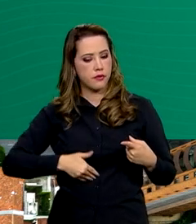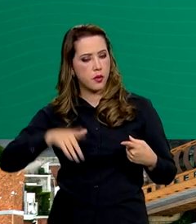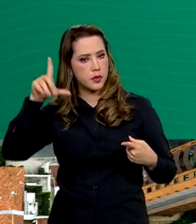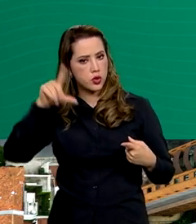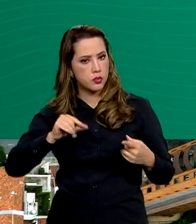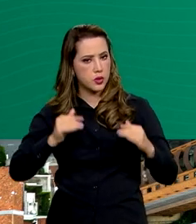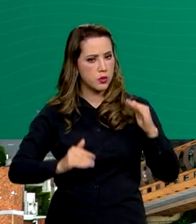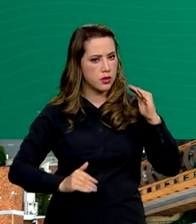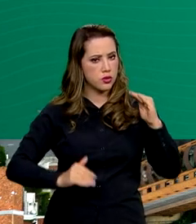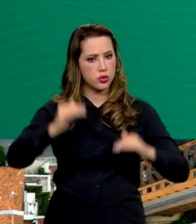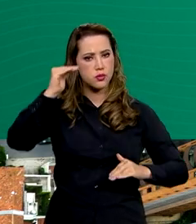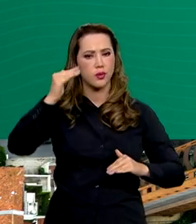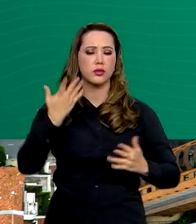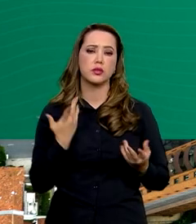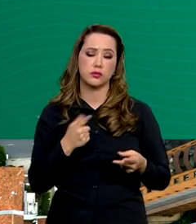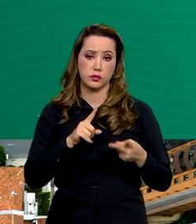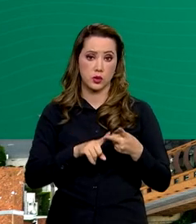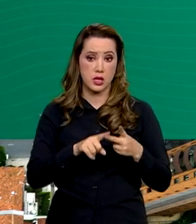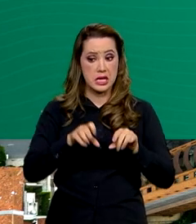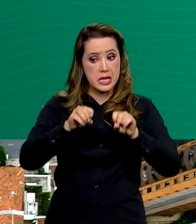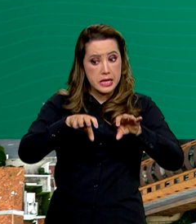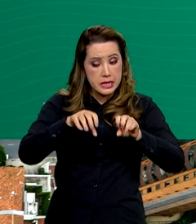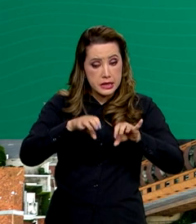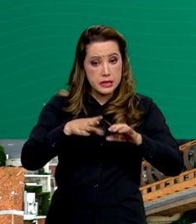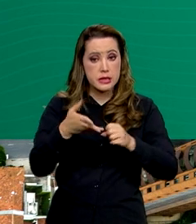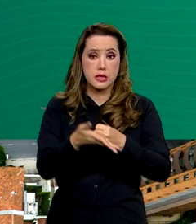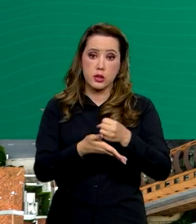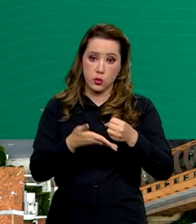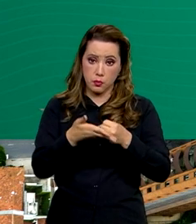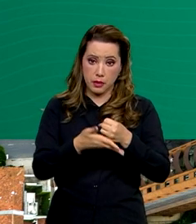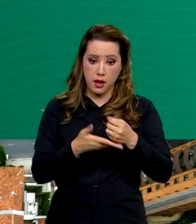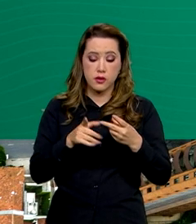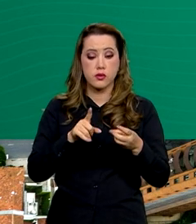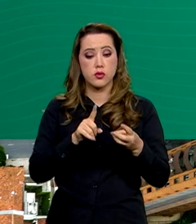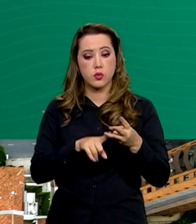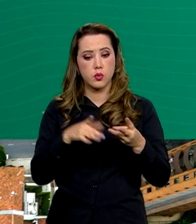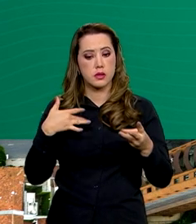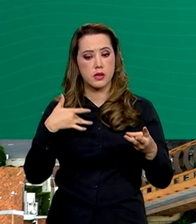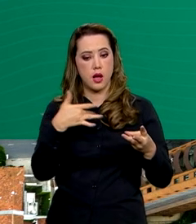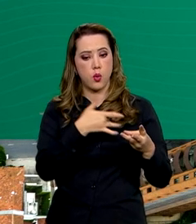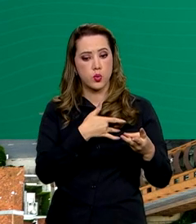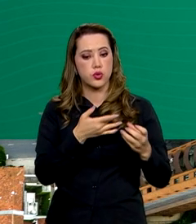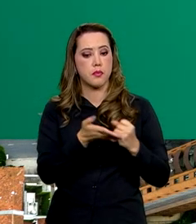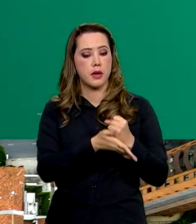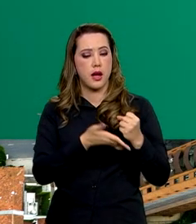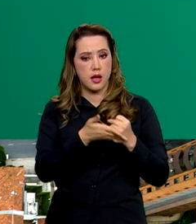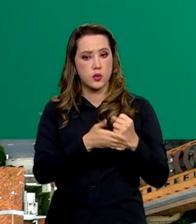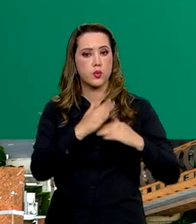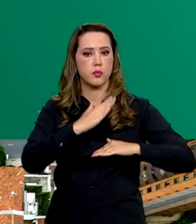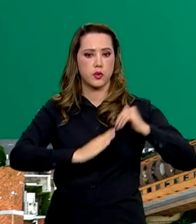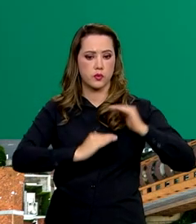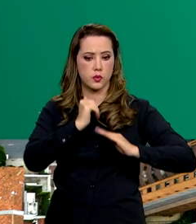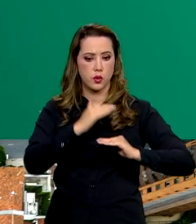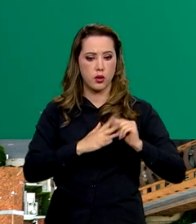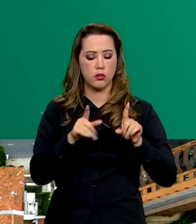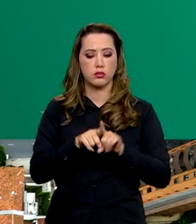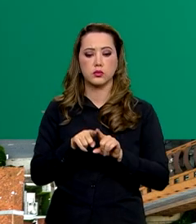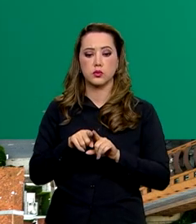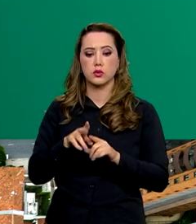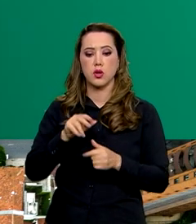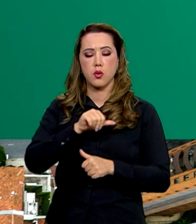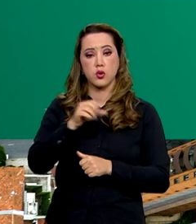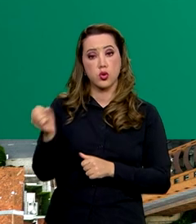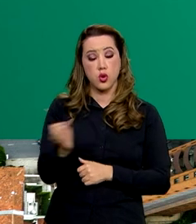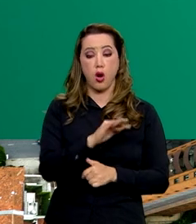redução das desigualdades, educação básica, saúde, atenção primária e especializada, neo-industrialização,